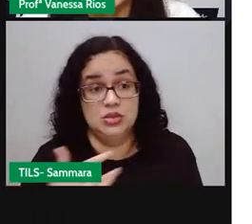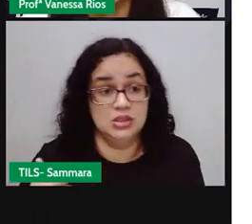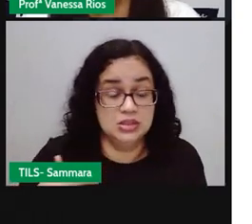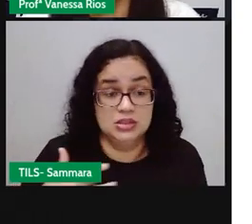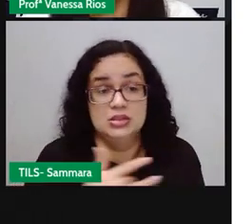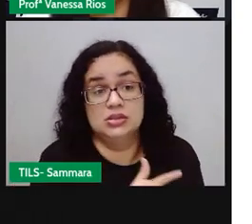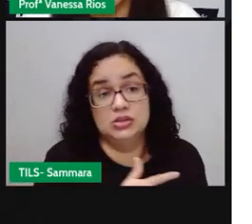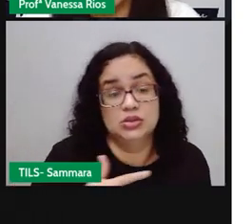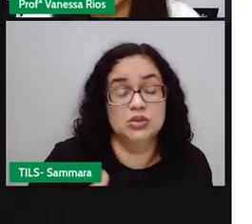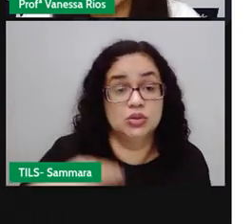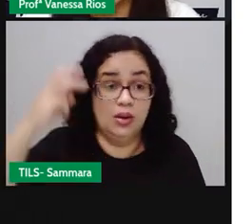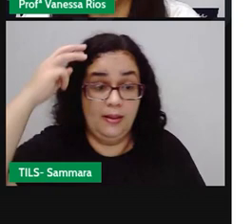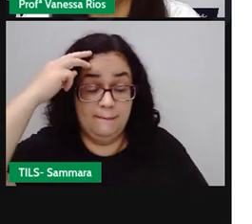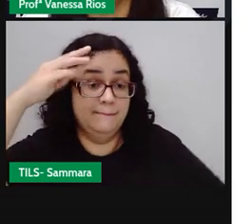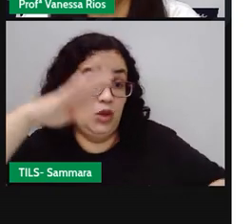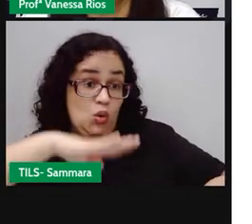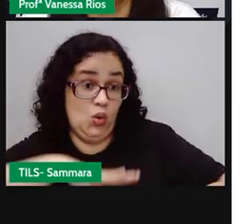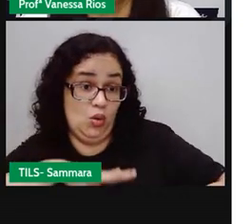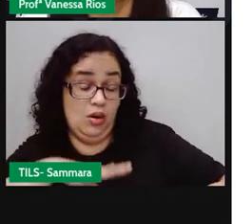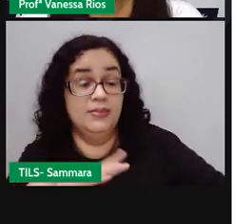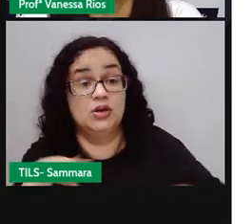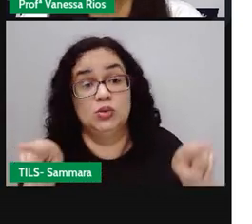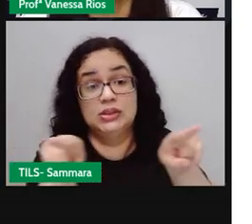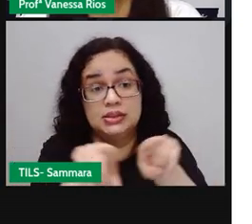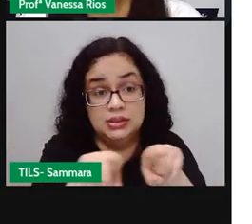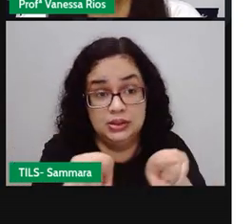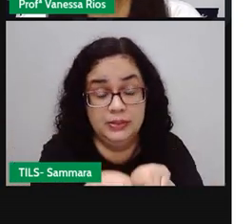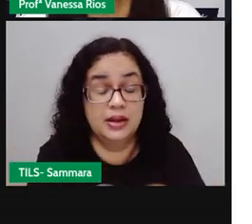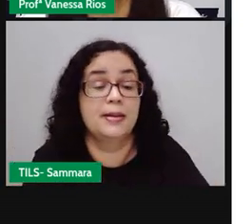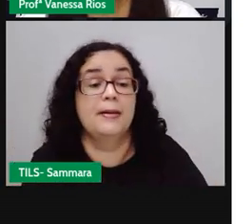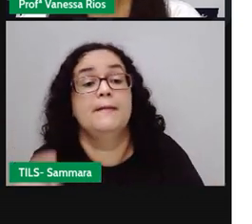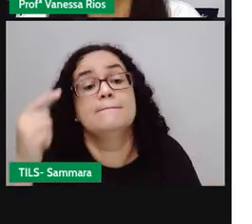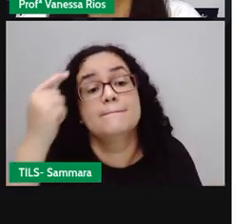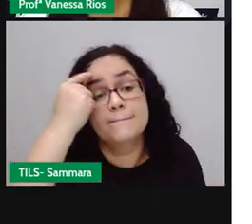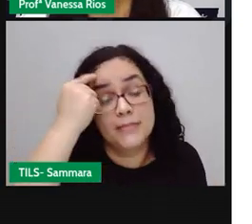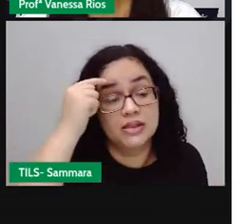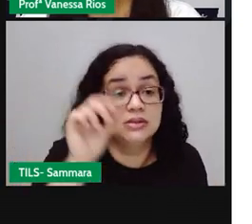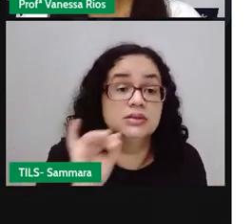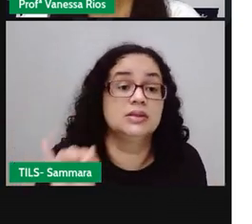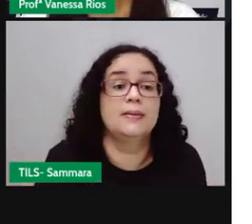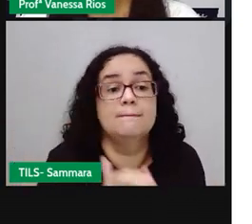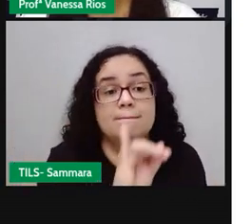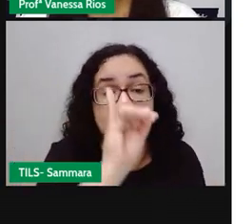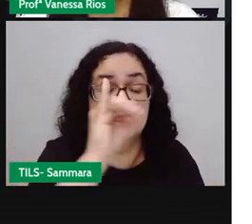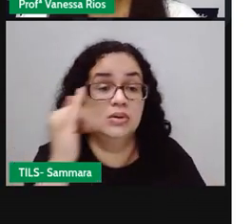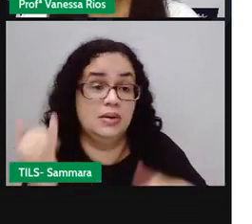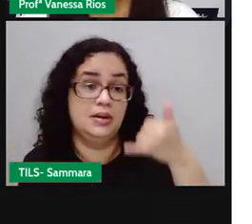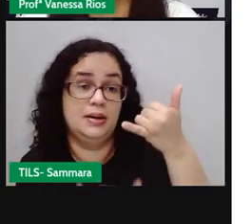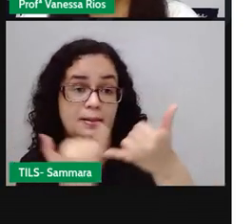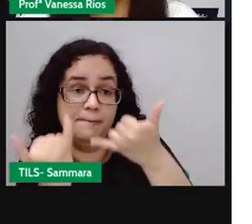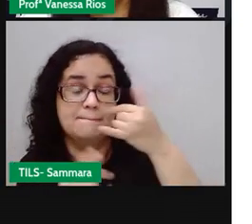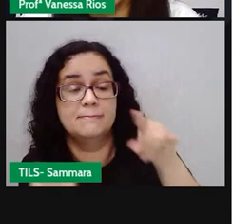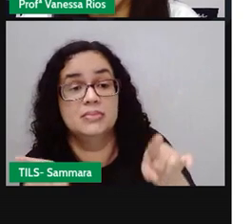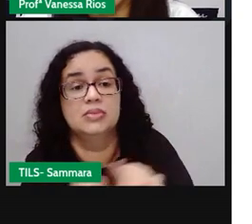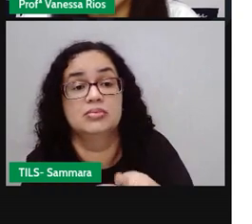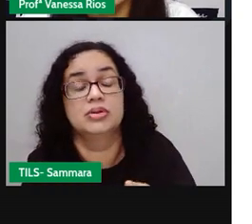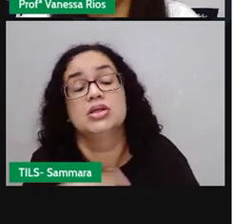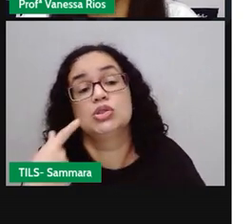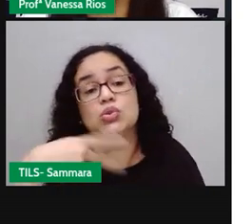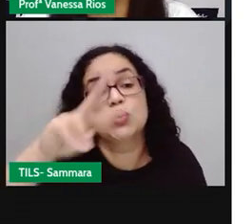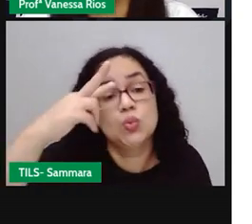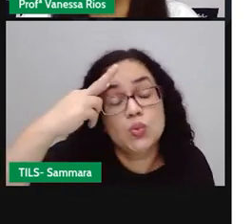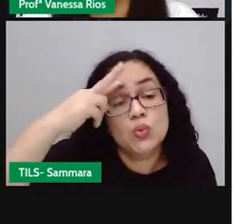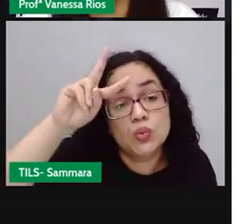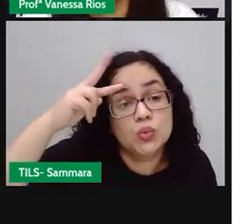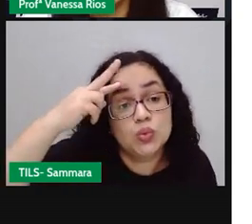mental e corporal também, né? E pensem aí na importância que essas brincadeiras têm para a sua história, para